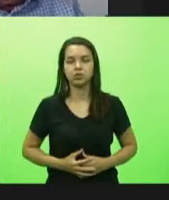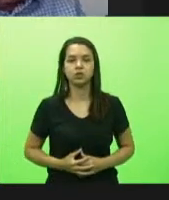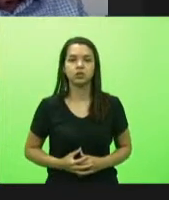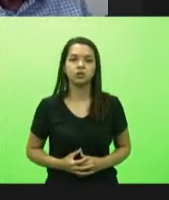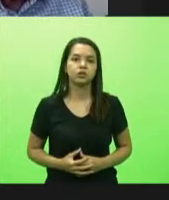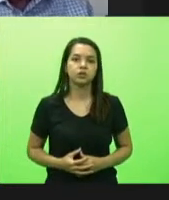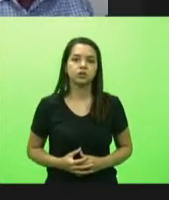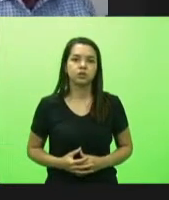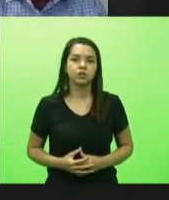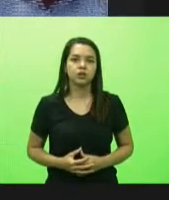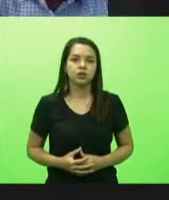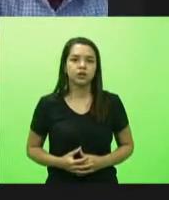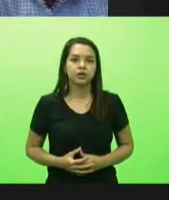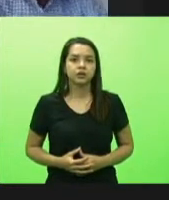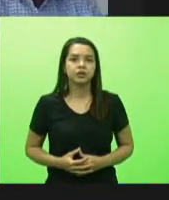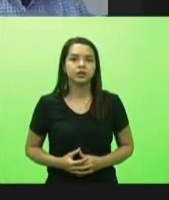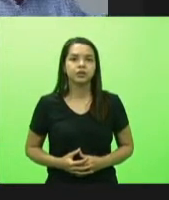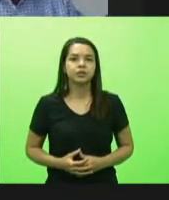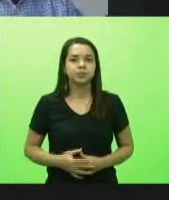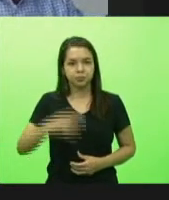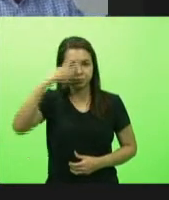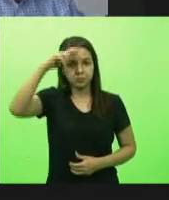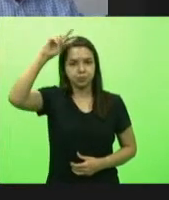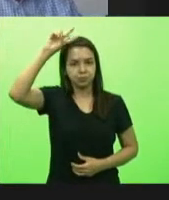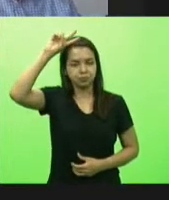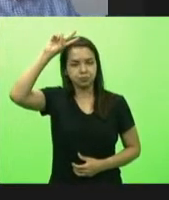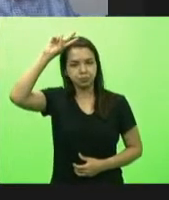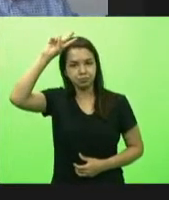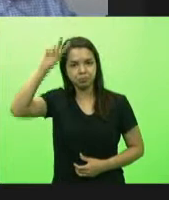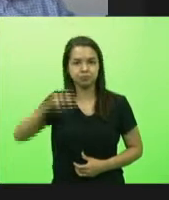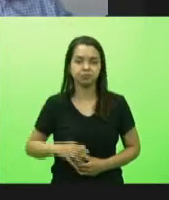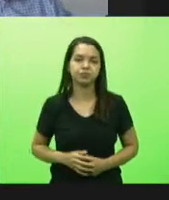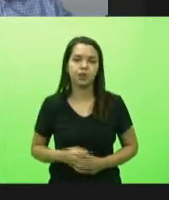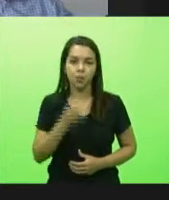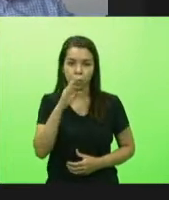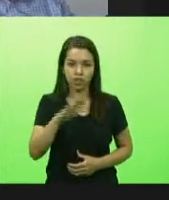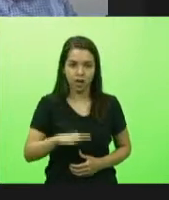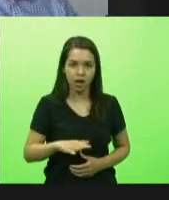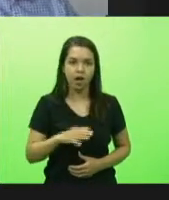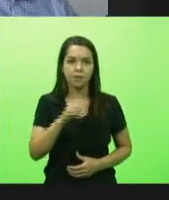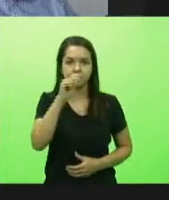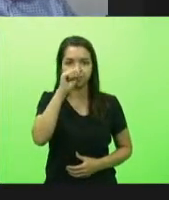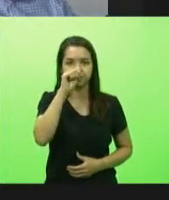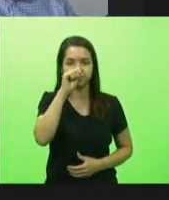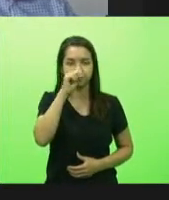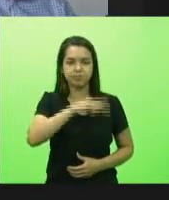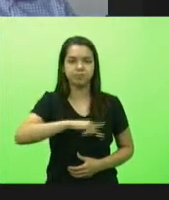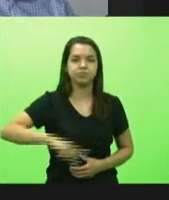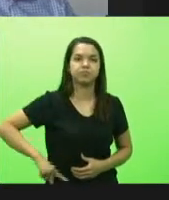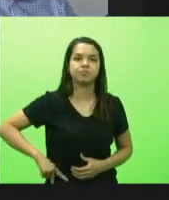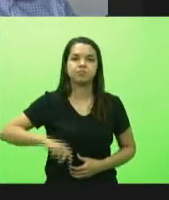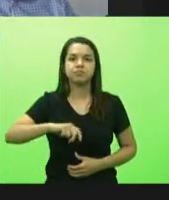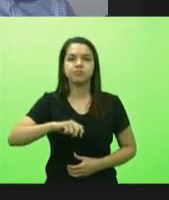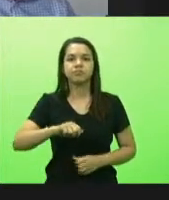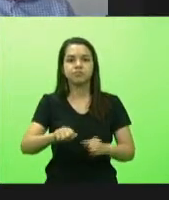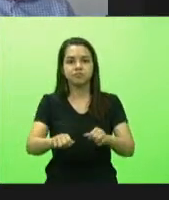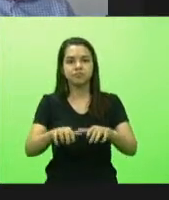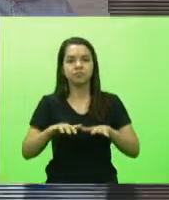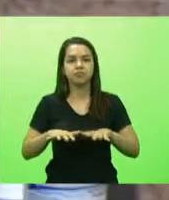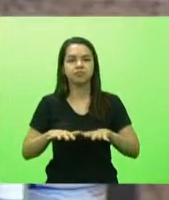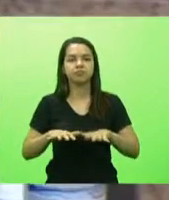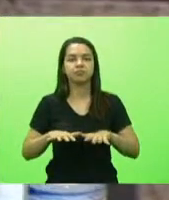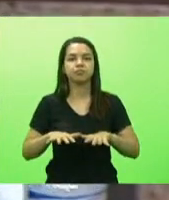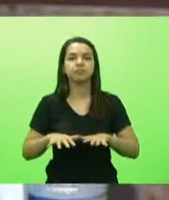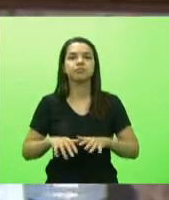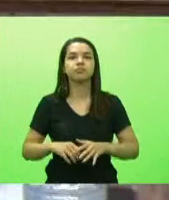então com a palavra deputado Caroprezo boa tarde deputado João Amin que está presidindo a sessão coordenando a sessão